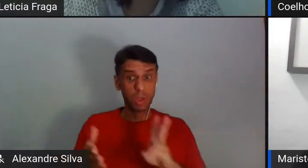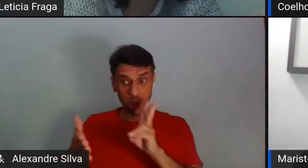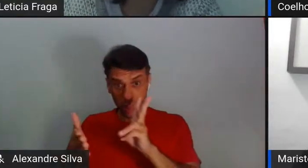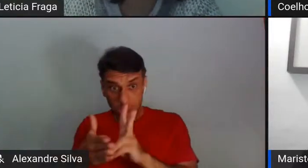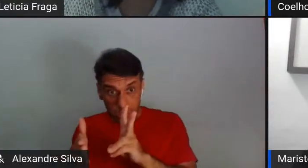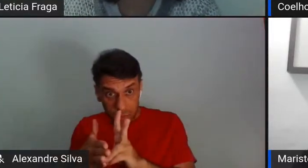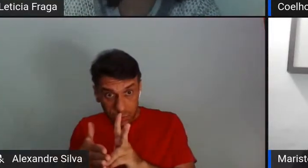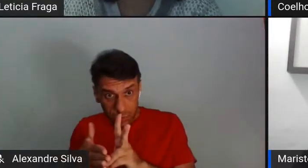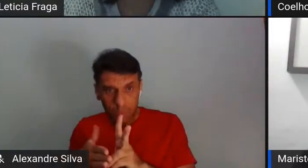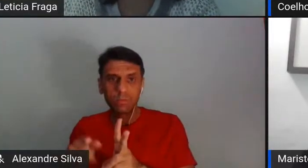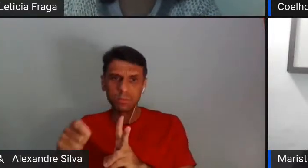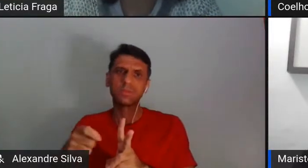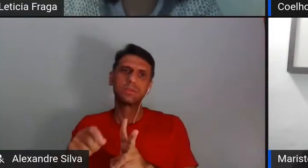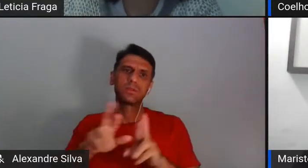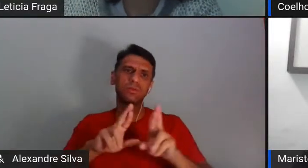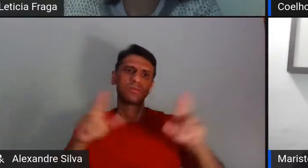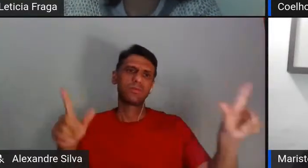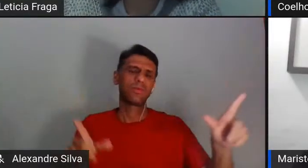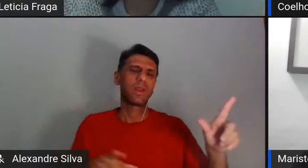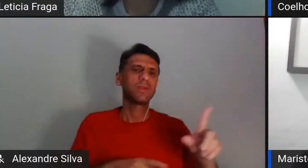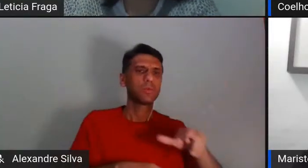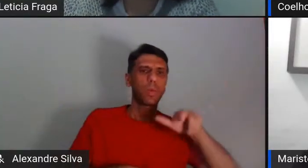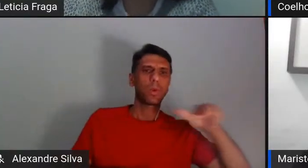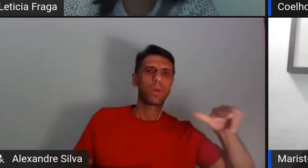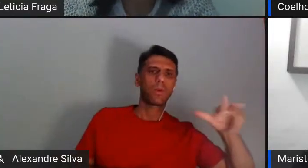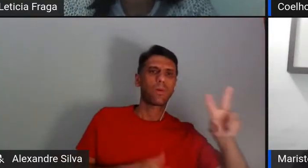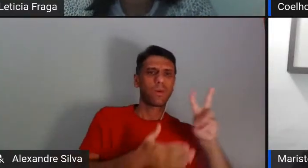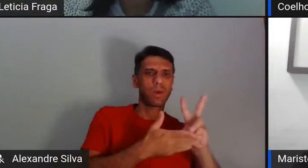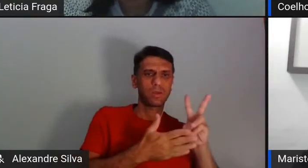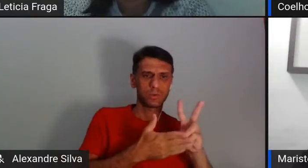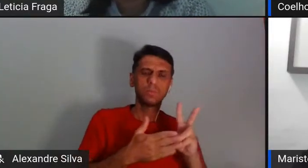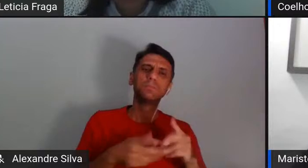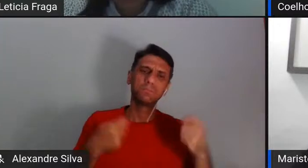relação, né? Então, a gente precisa debater isso.